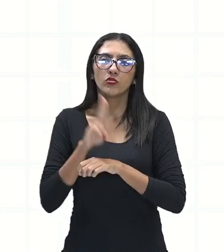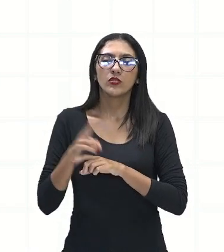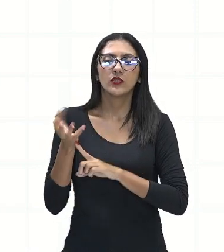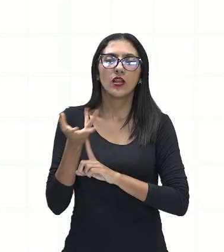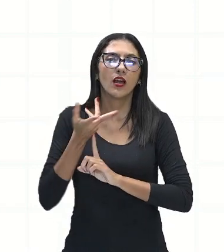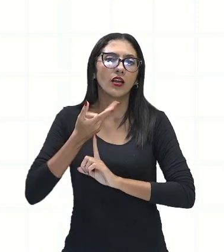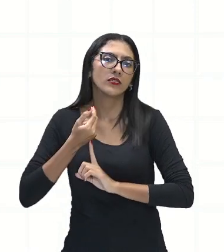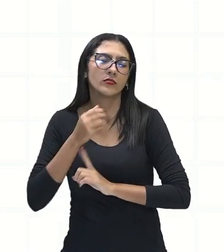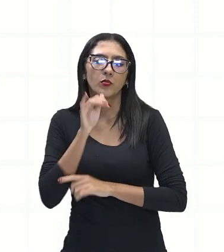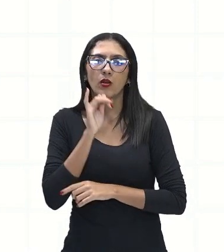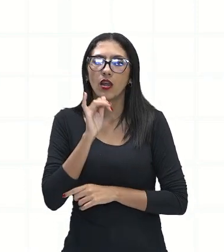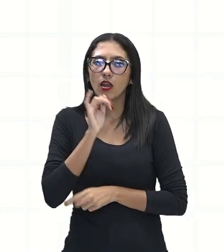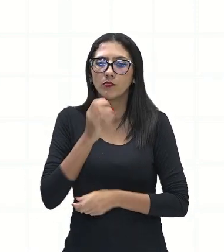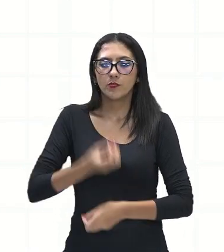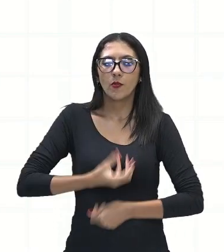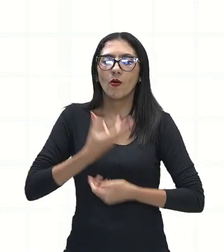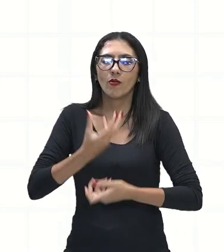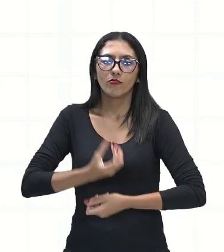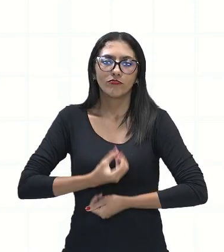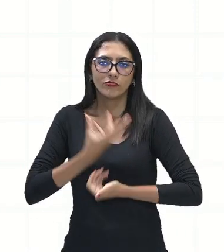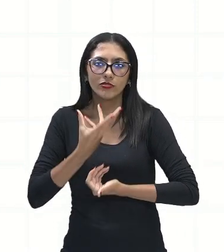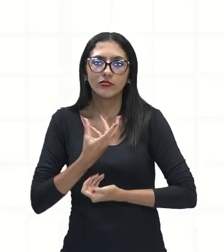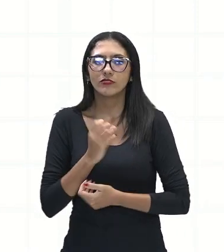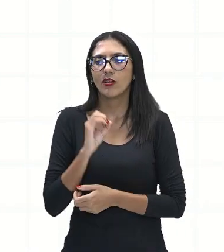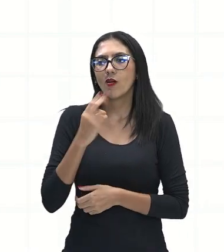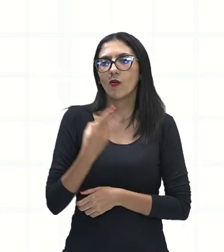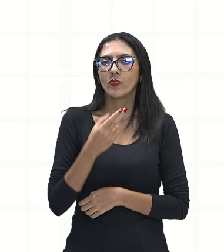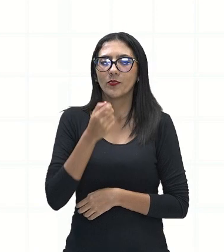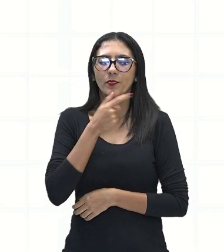exemplo, na poesia, na piada,